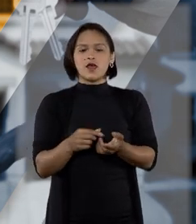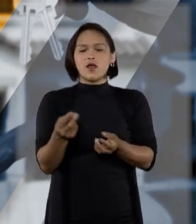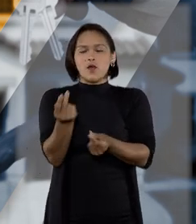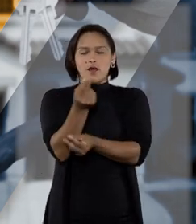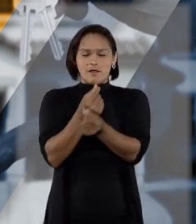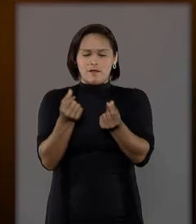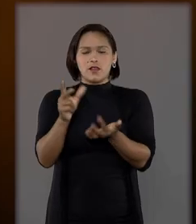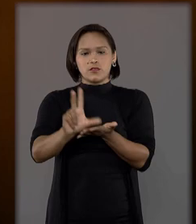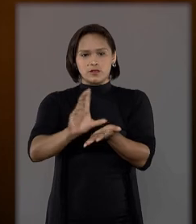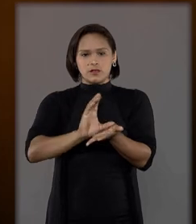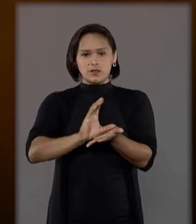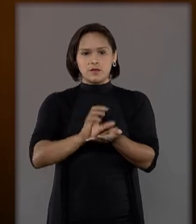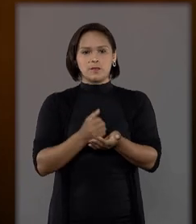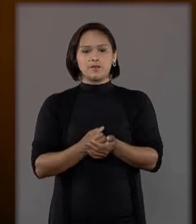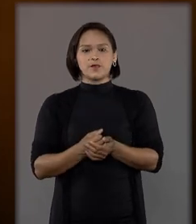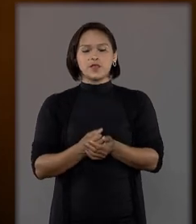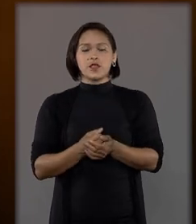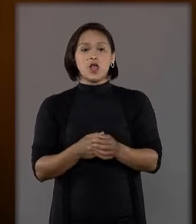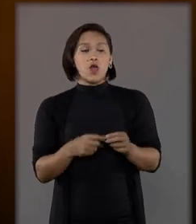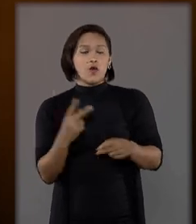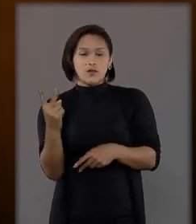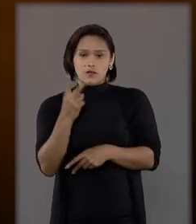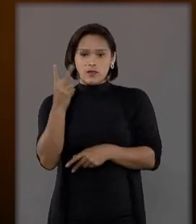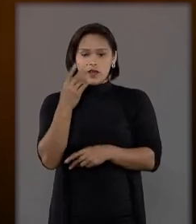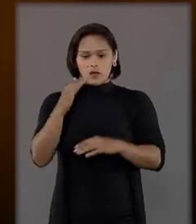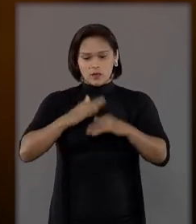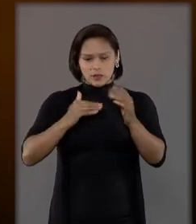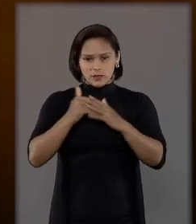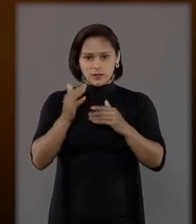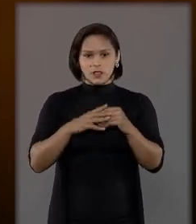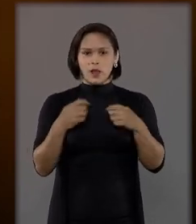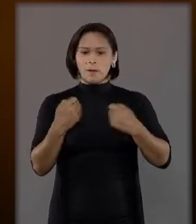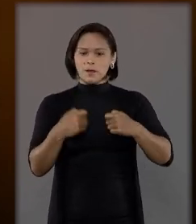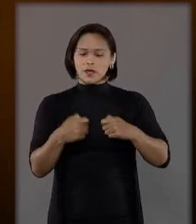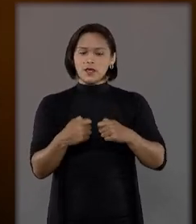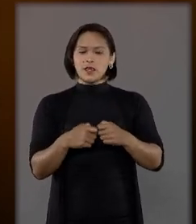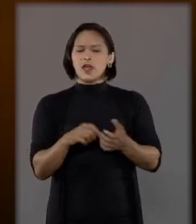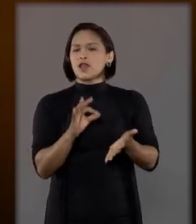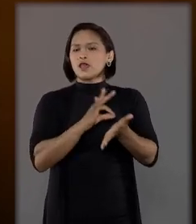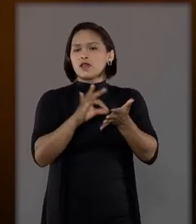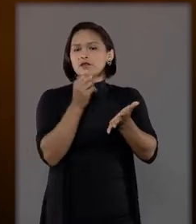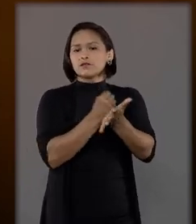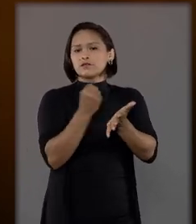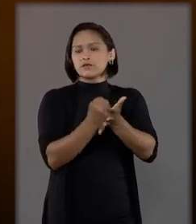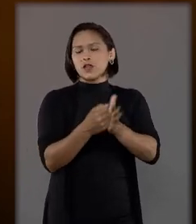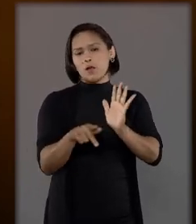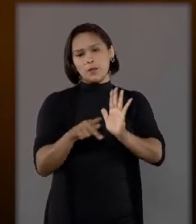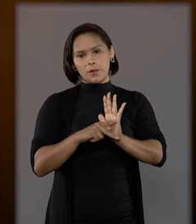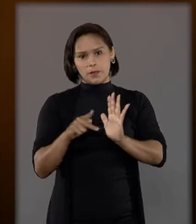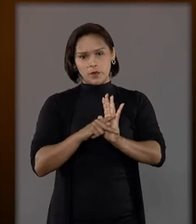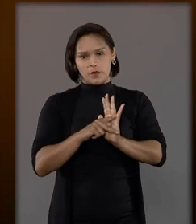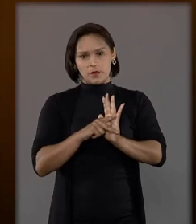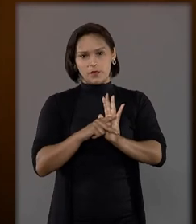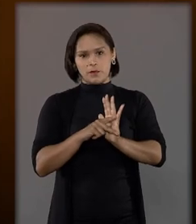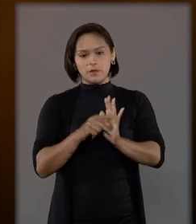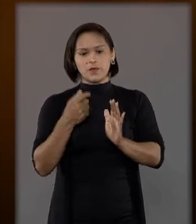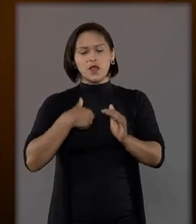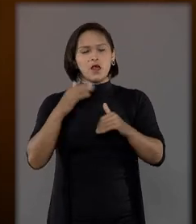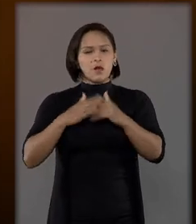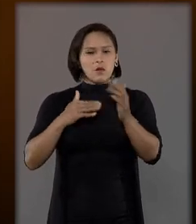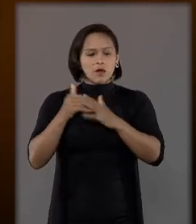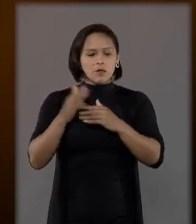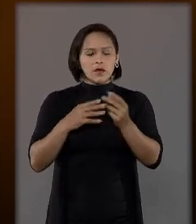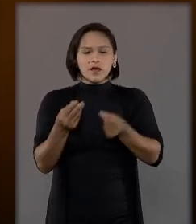recebidos. Os honorários profissionais sempre serão devidos a quem contratar o serviço. Uma prática de